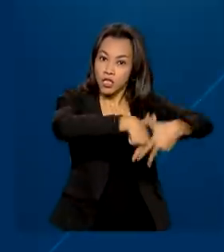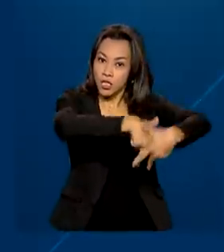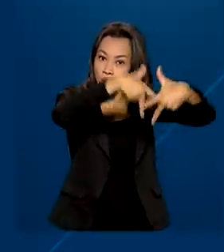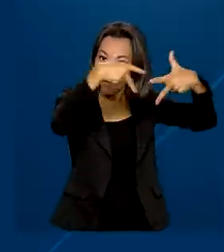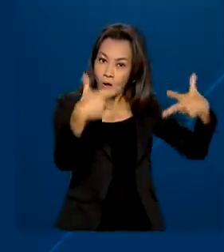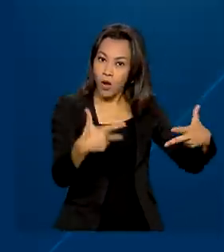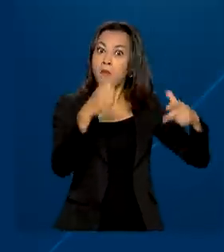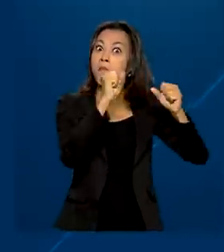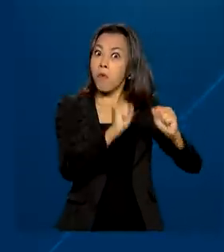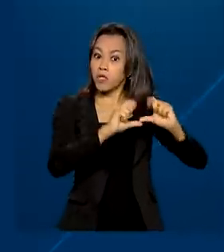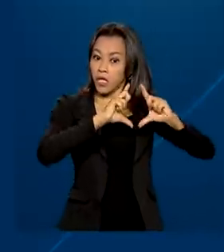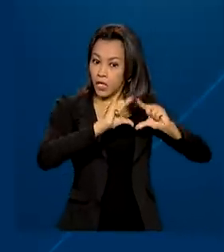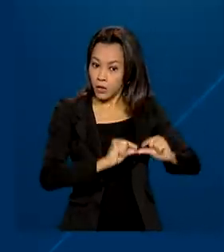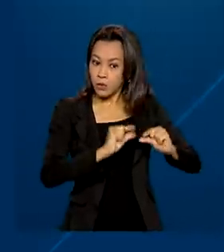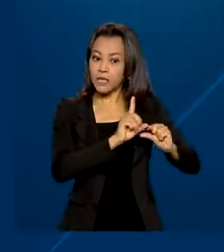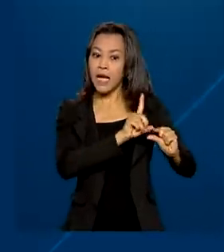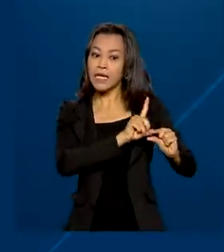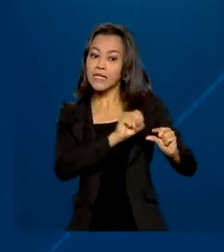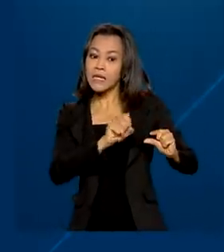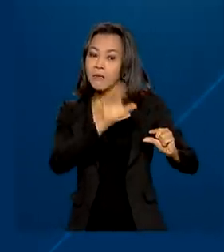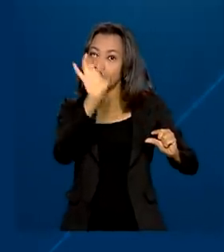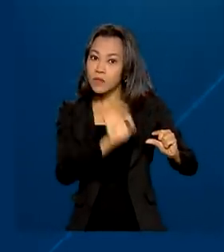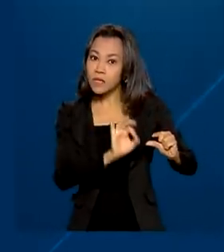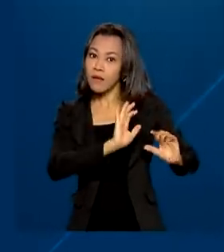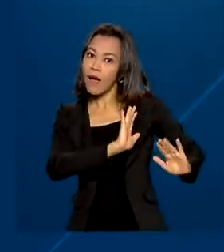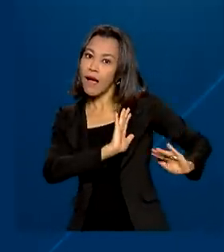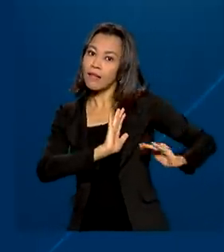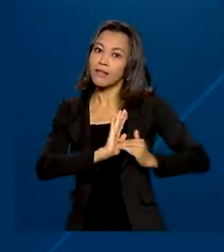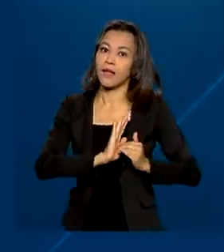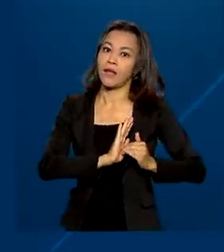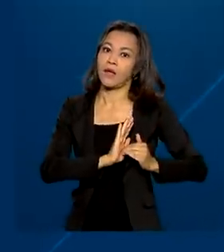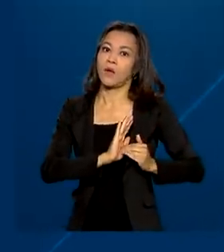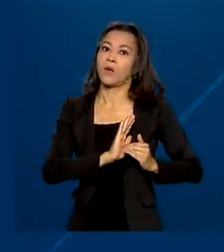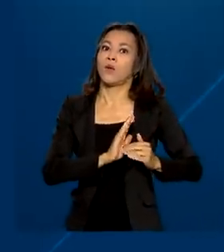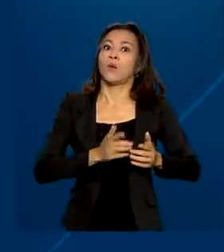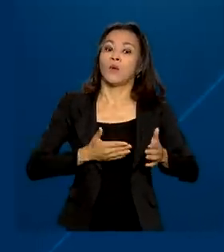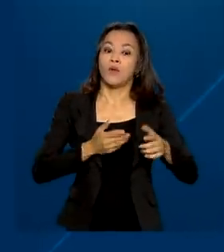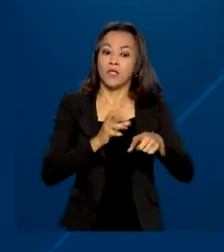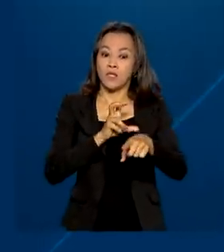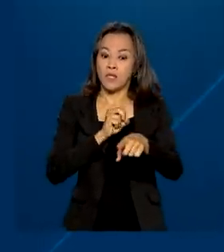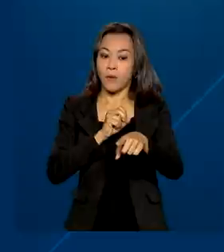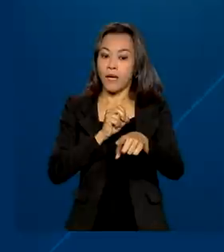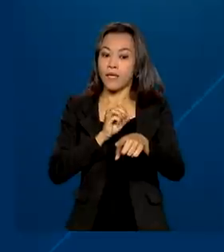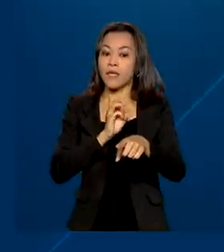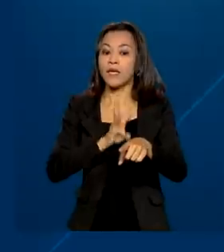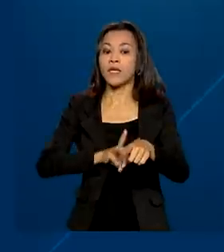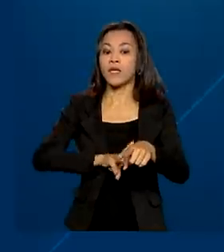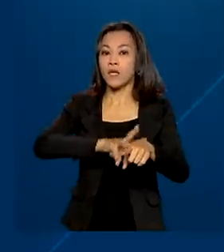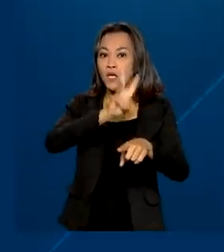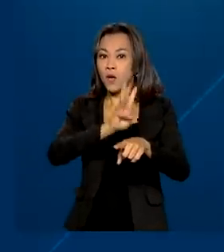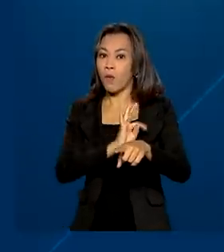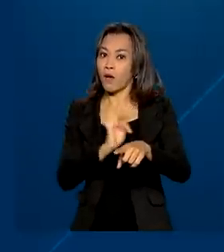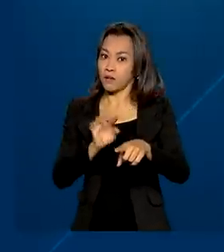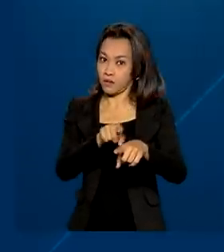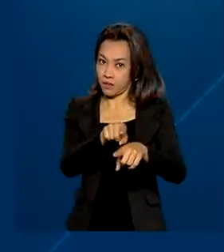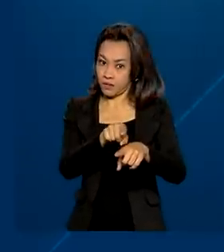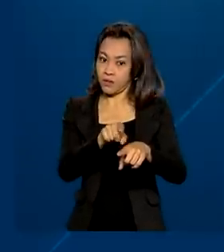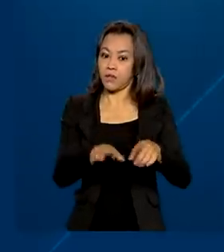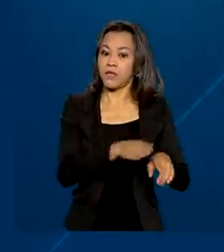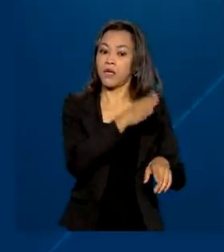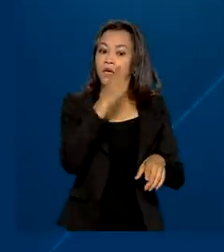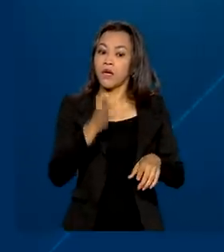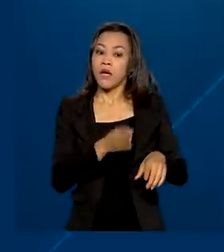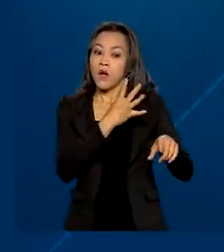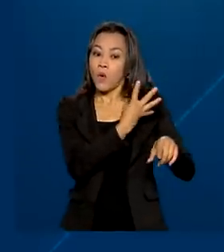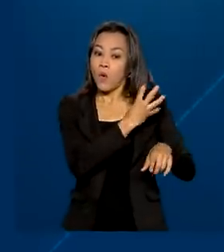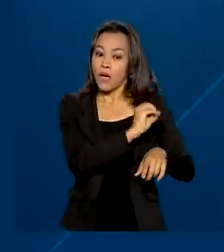poderá chegar a 100% até o limite de consumo de 50 kW por mês, 40% na faixa